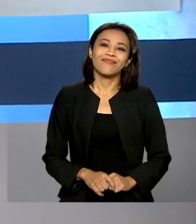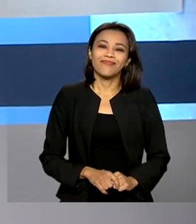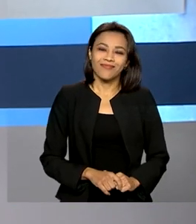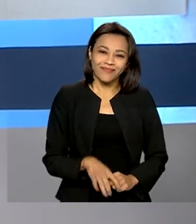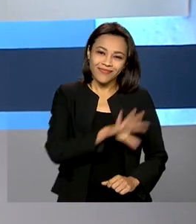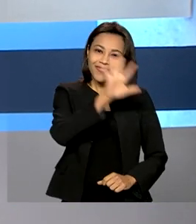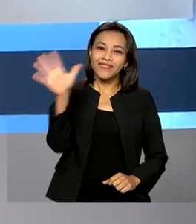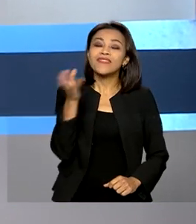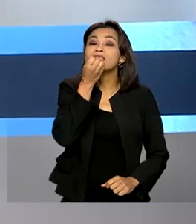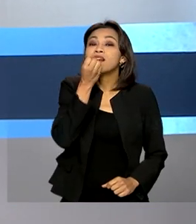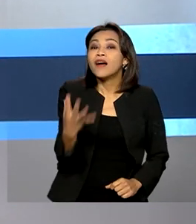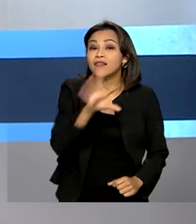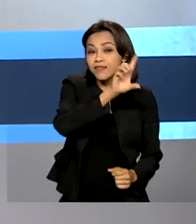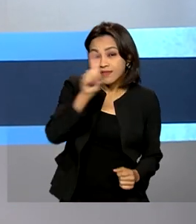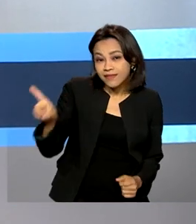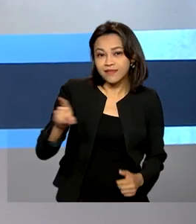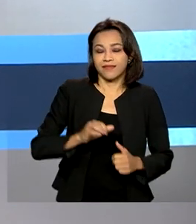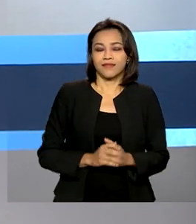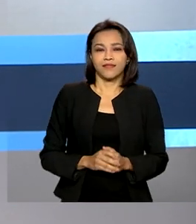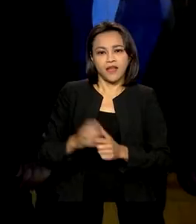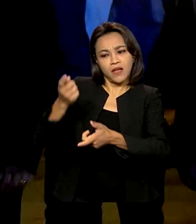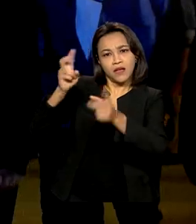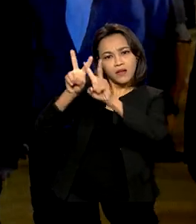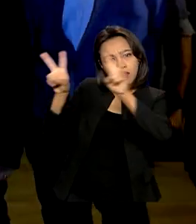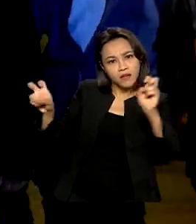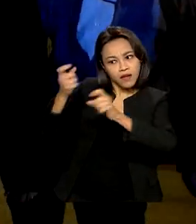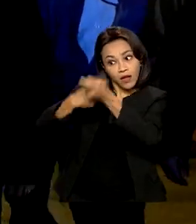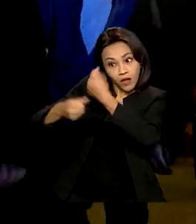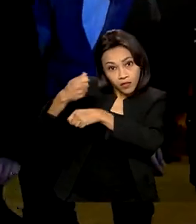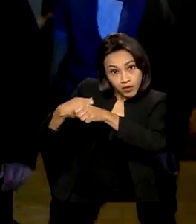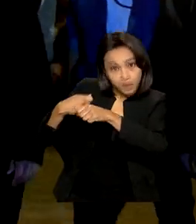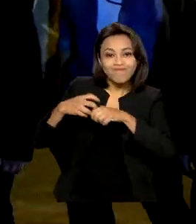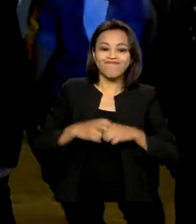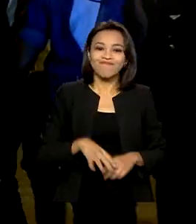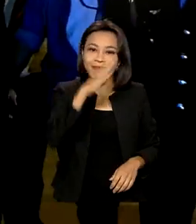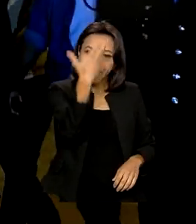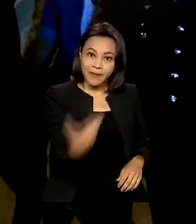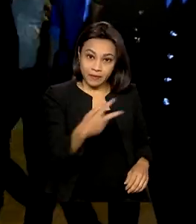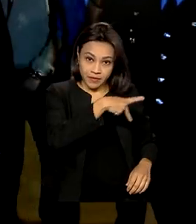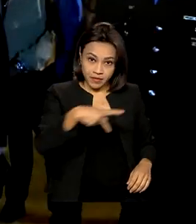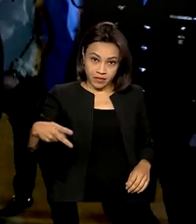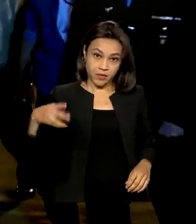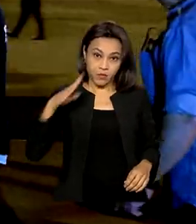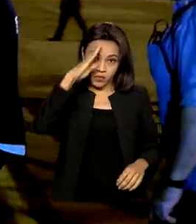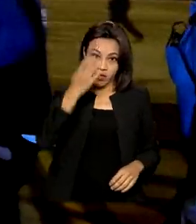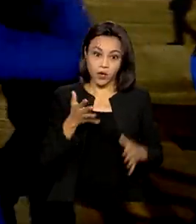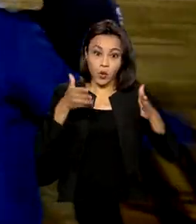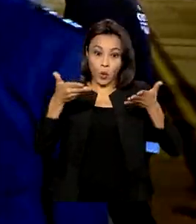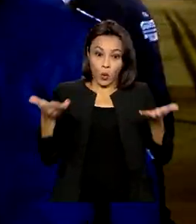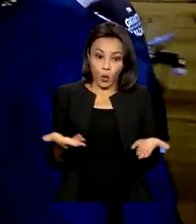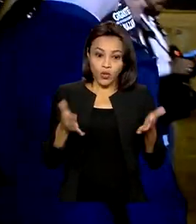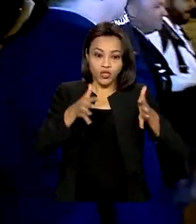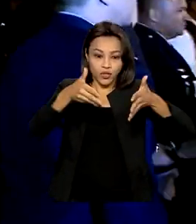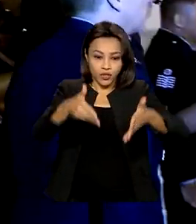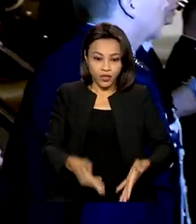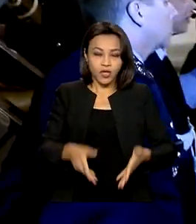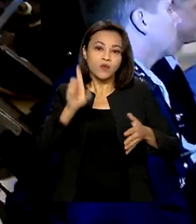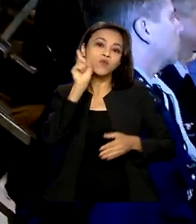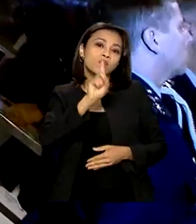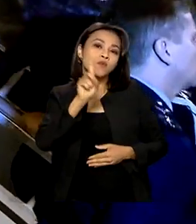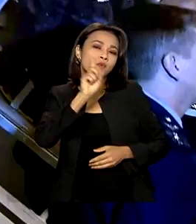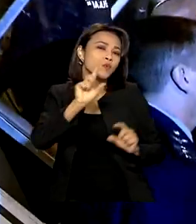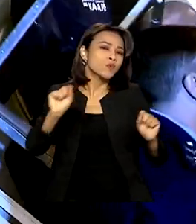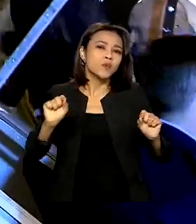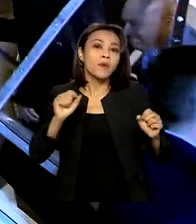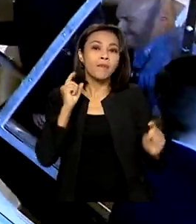Olá, bom dia! Economia em Foco. Presidente Jair Bolsonaro desembarca hoje nos Estados Unidos para